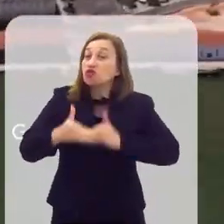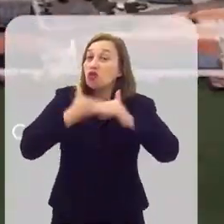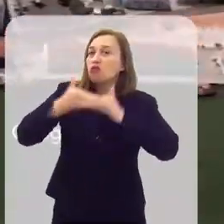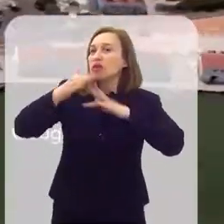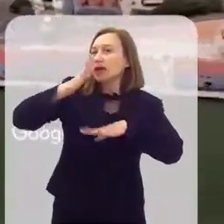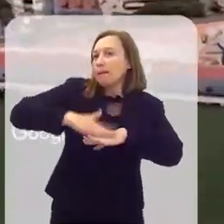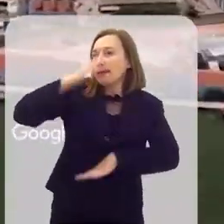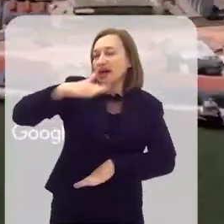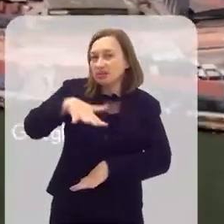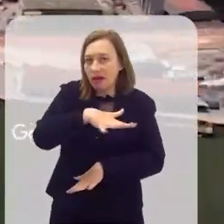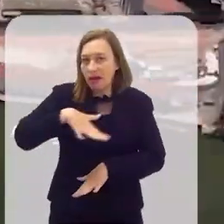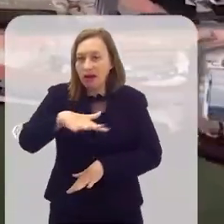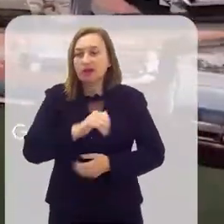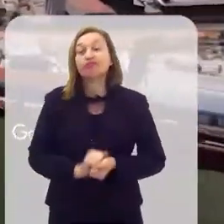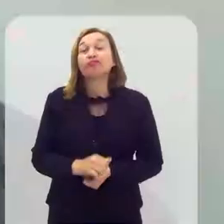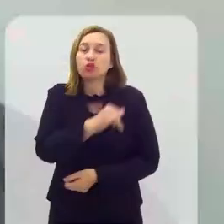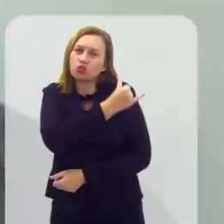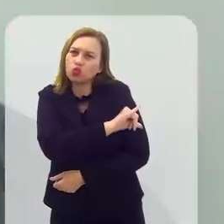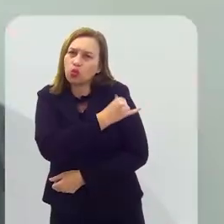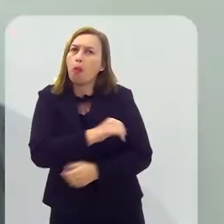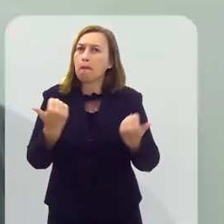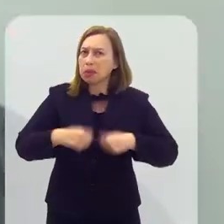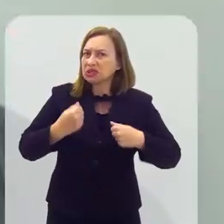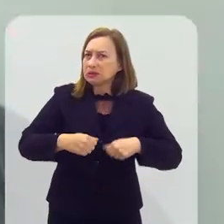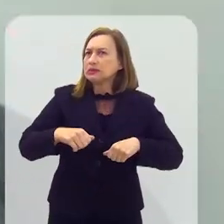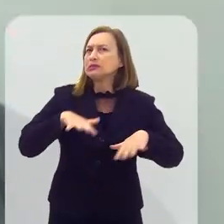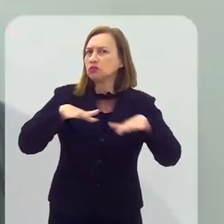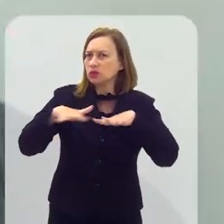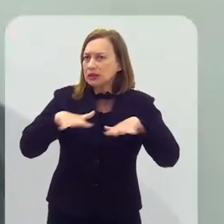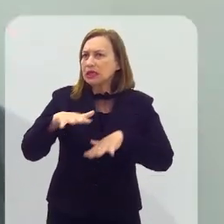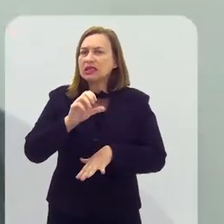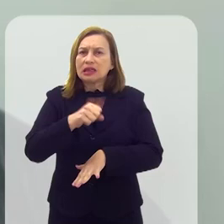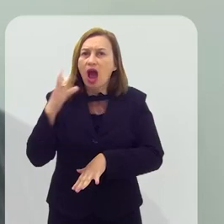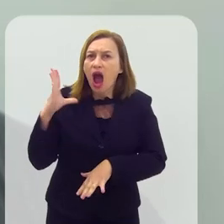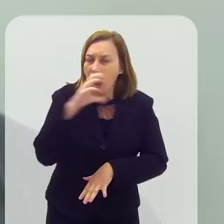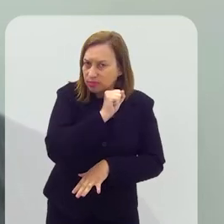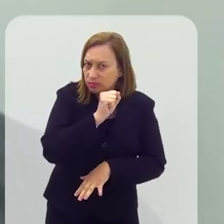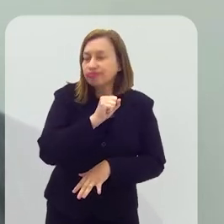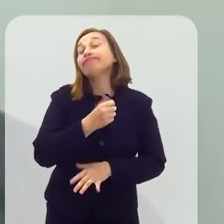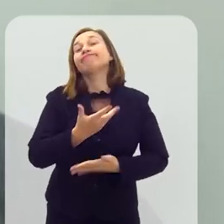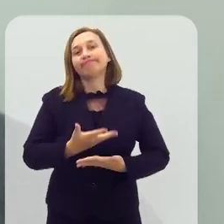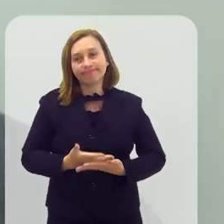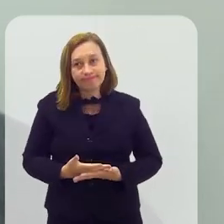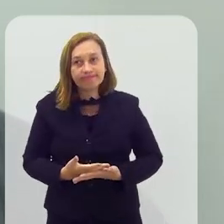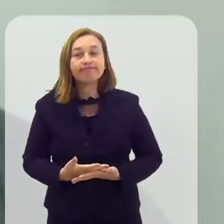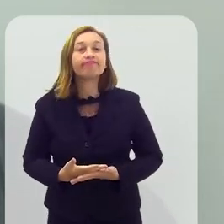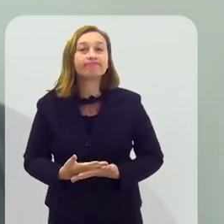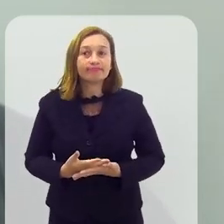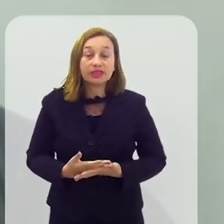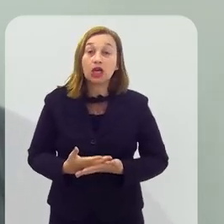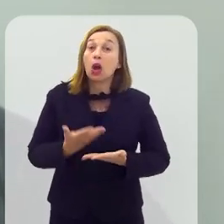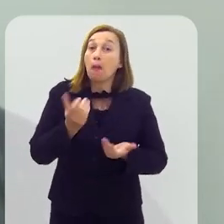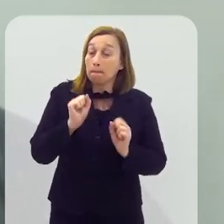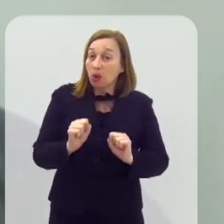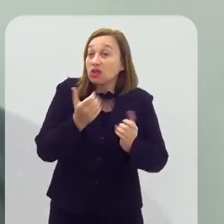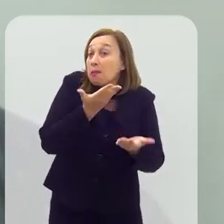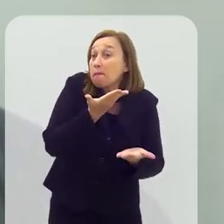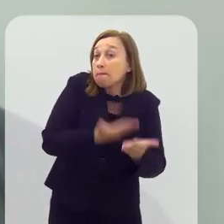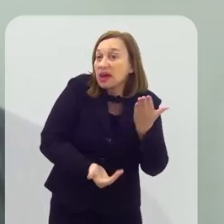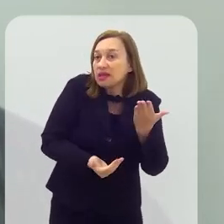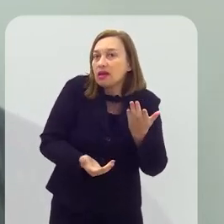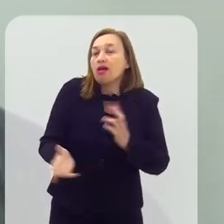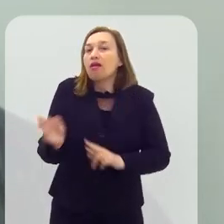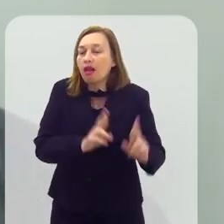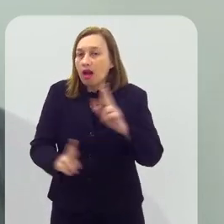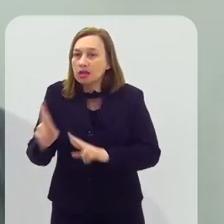um crescimento maior no setor. Na realidade, o Rio de Janeiro precisa se movimentar e rapidamente, sob pena de ficar para